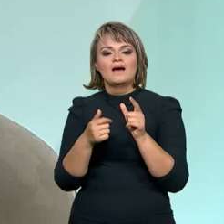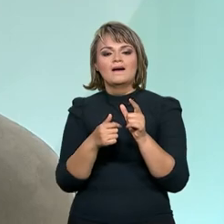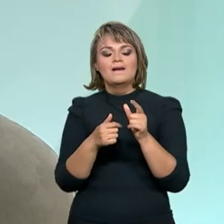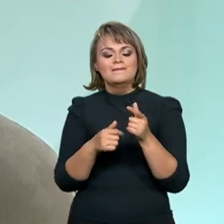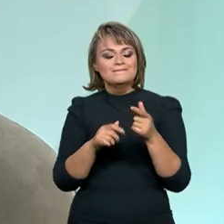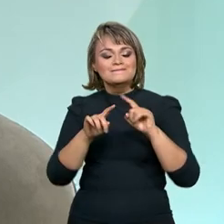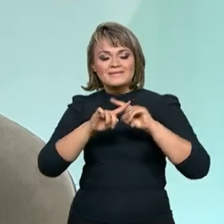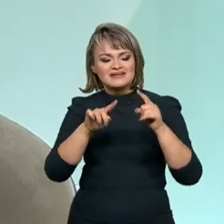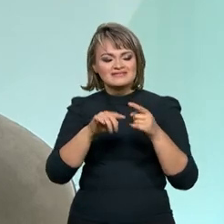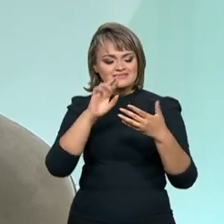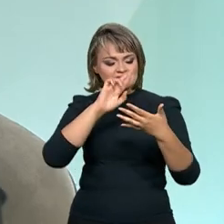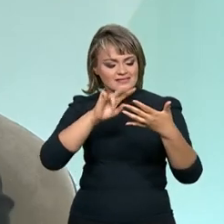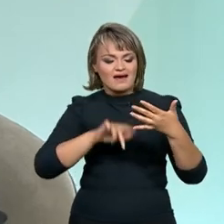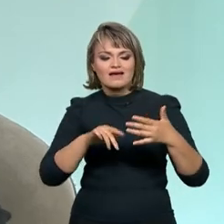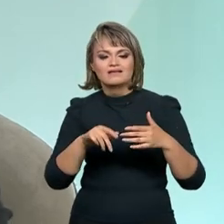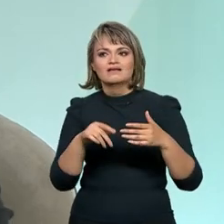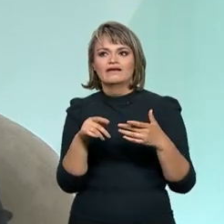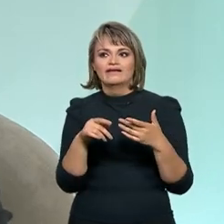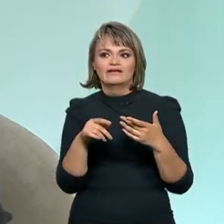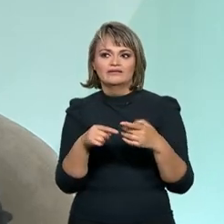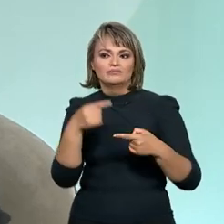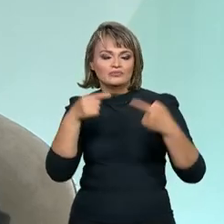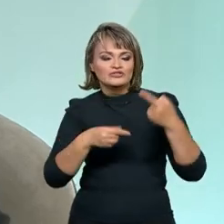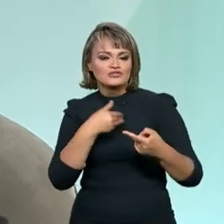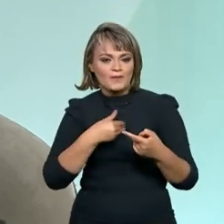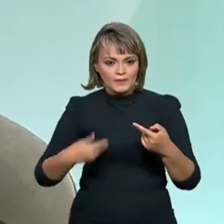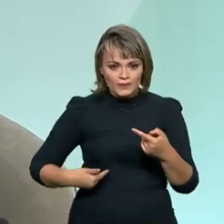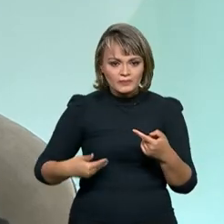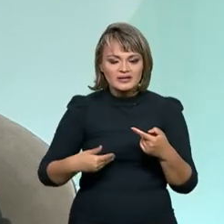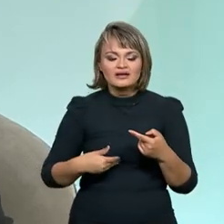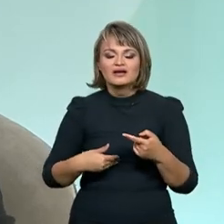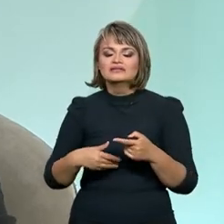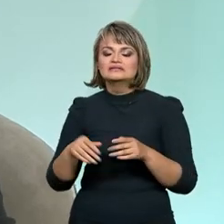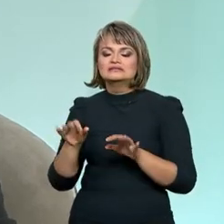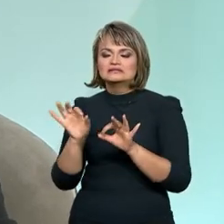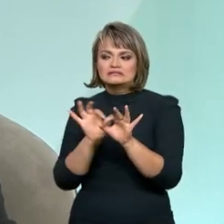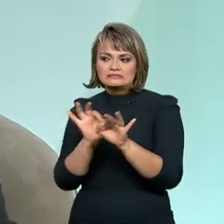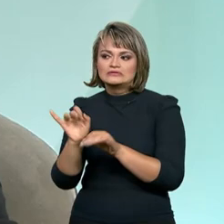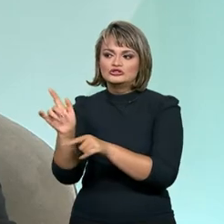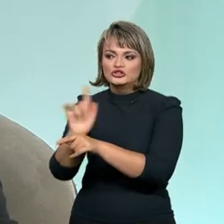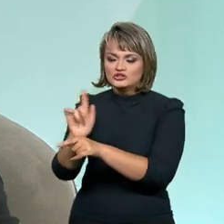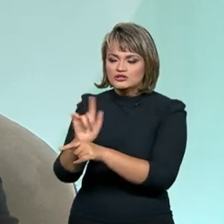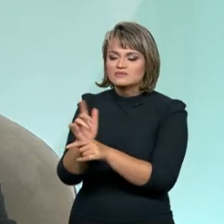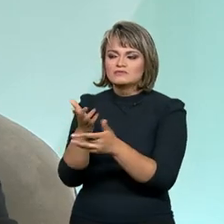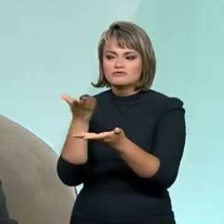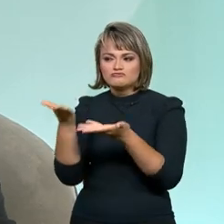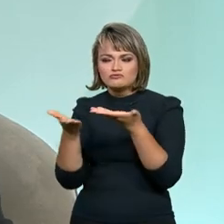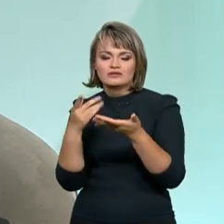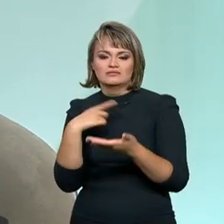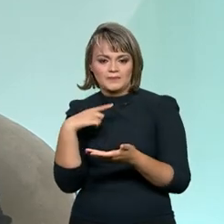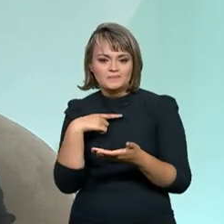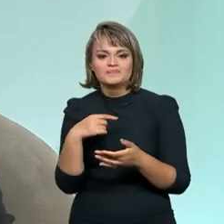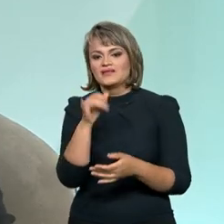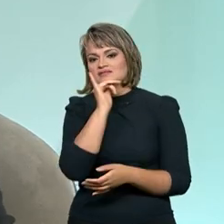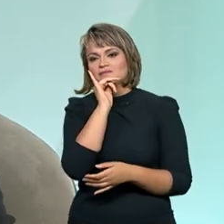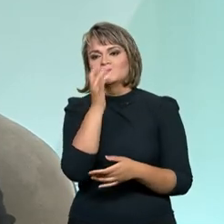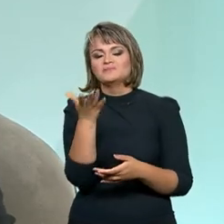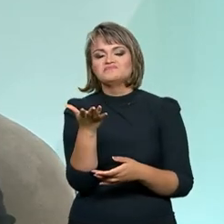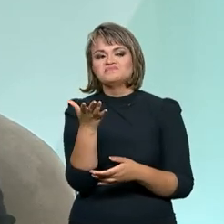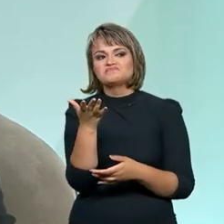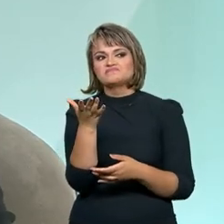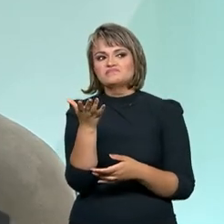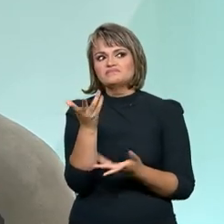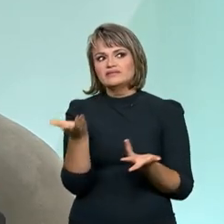área, cada política pública desenvolve aspectos gerenciais também no campo de sua competência. Nós atuamos, inclusive, no